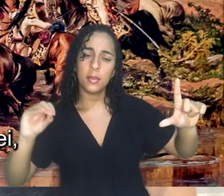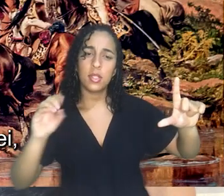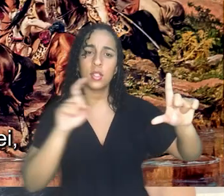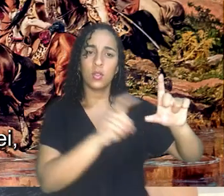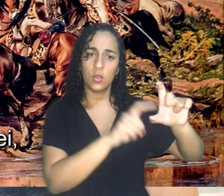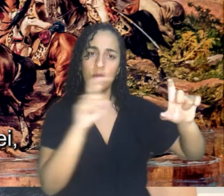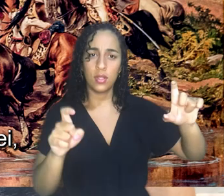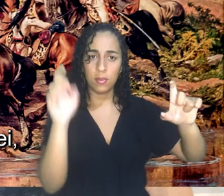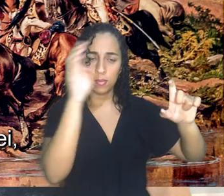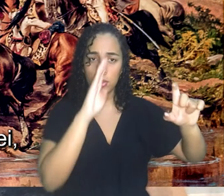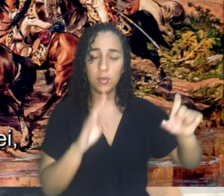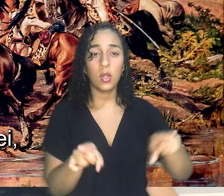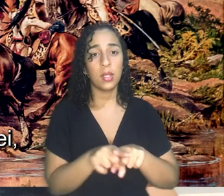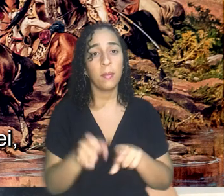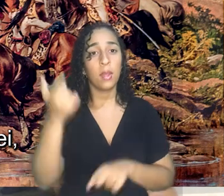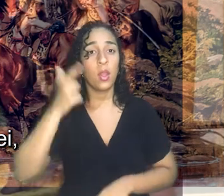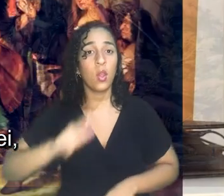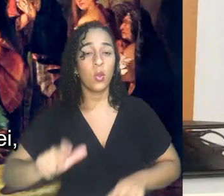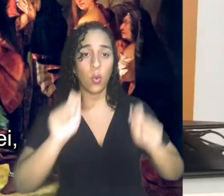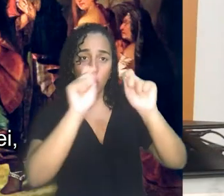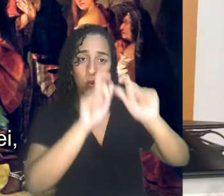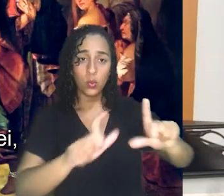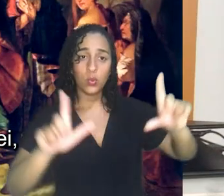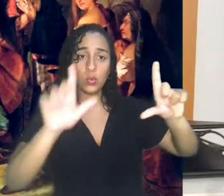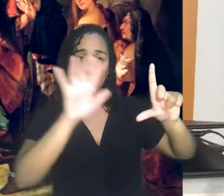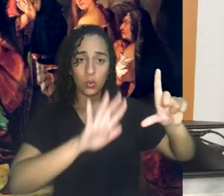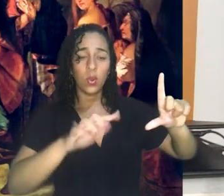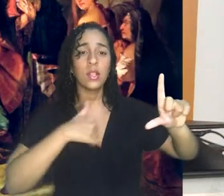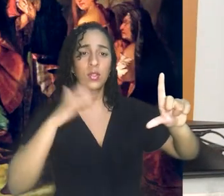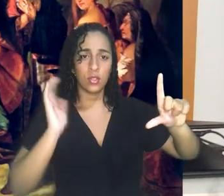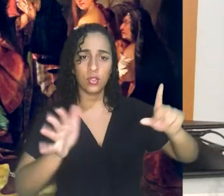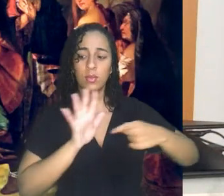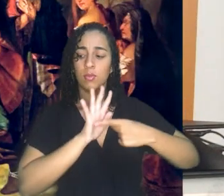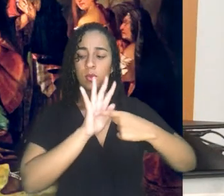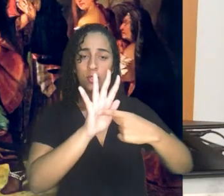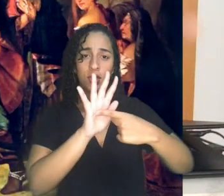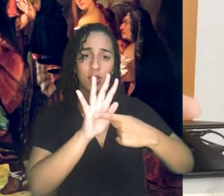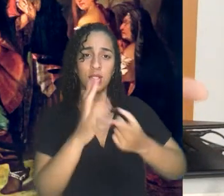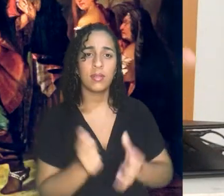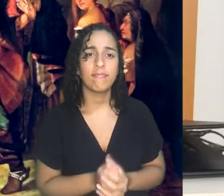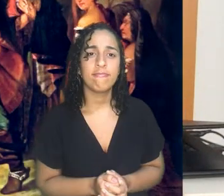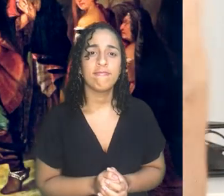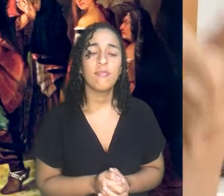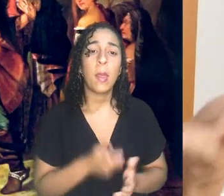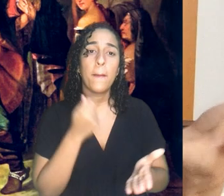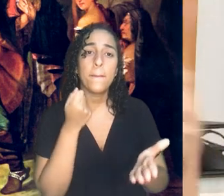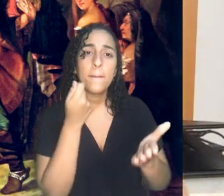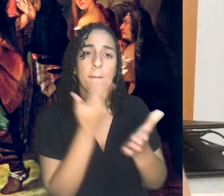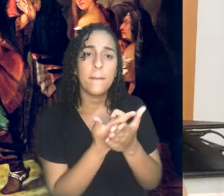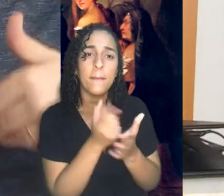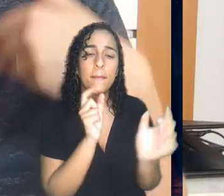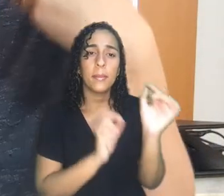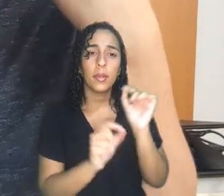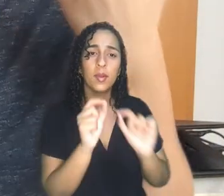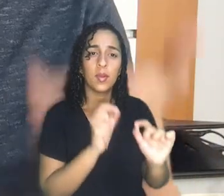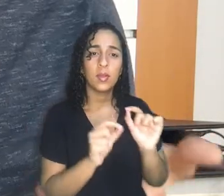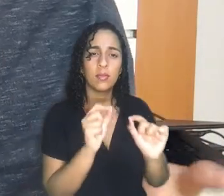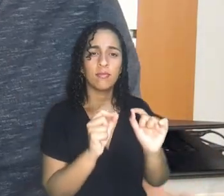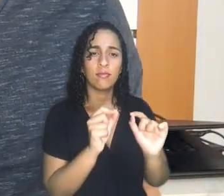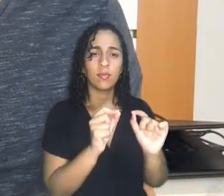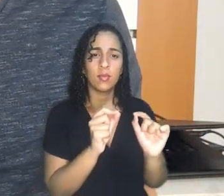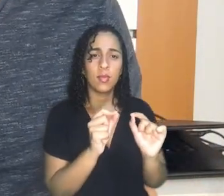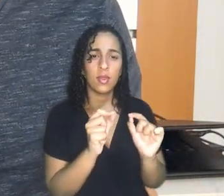ou então o outro quadro que eu já mostrei, que também vai estar passando aqui na frente, no qual as elites pagam para serem